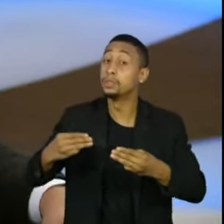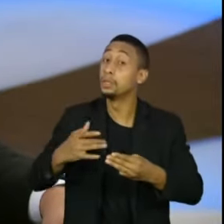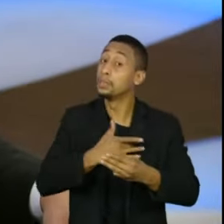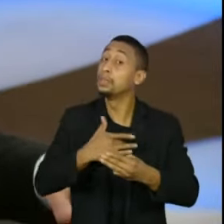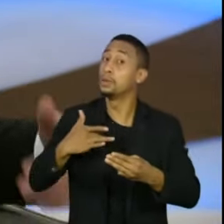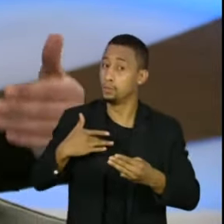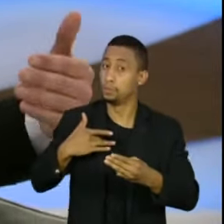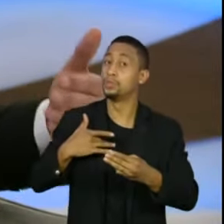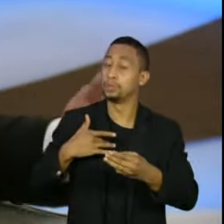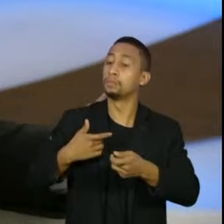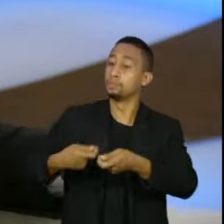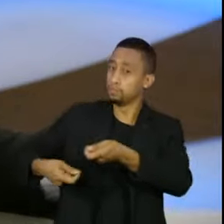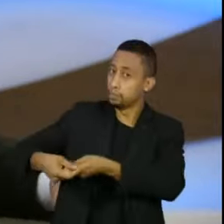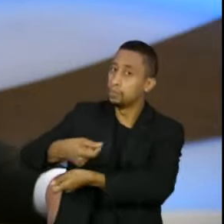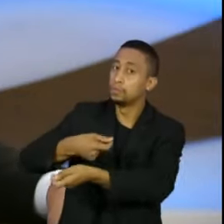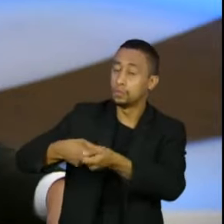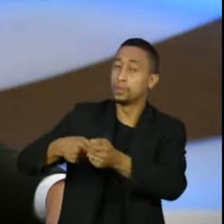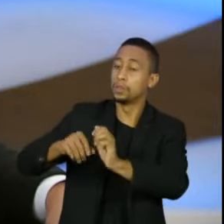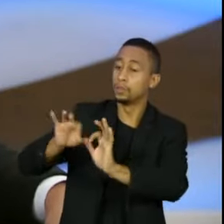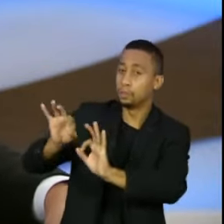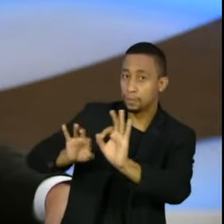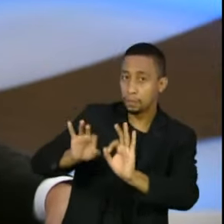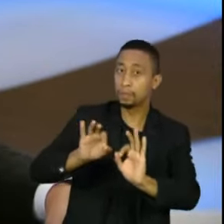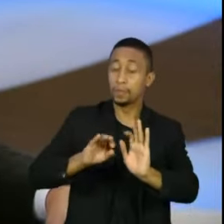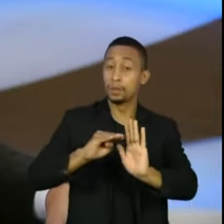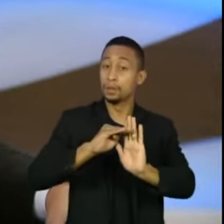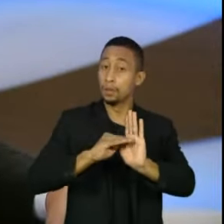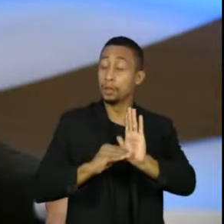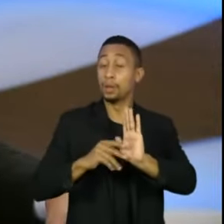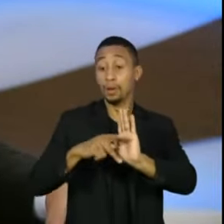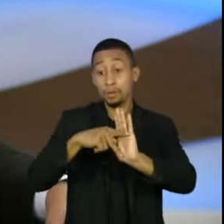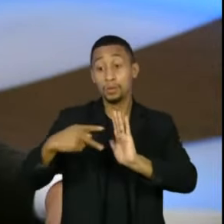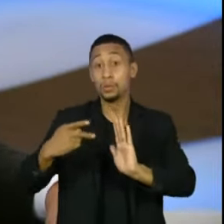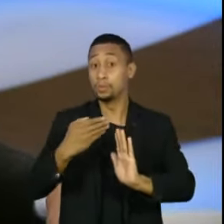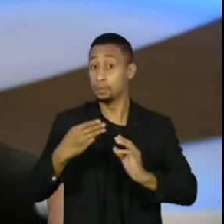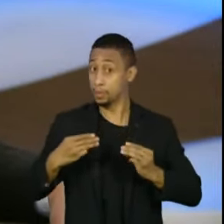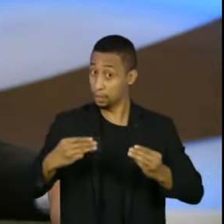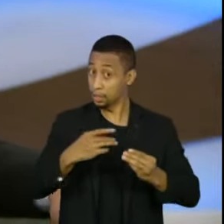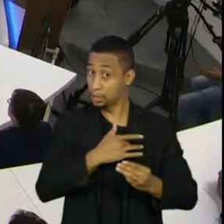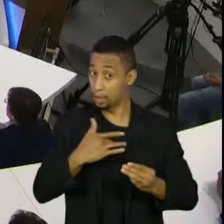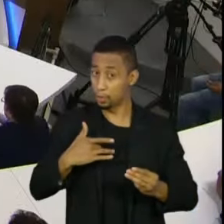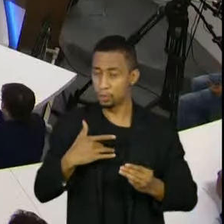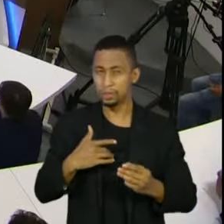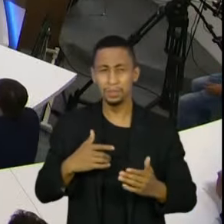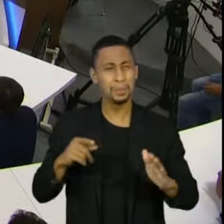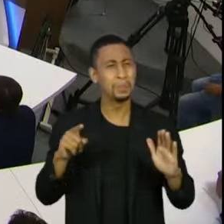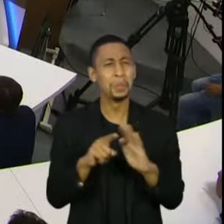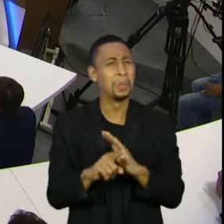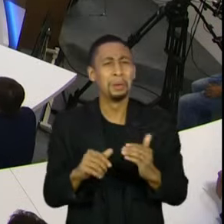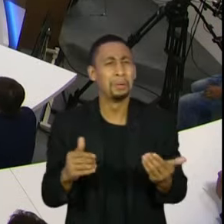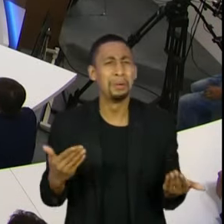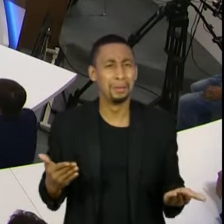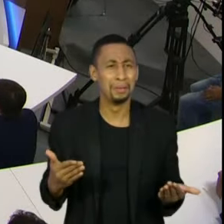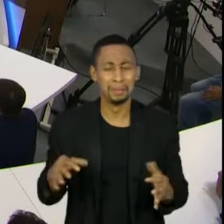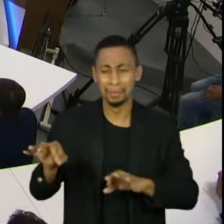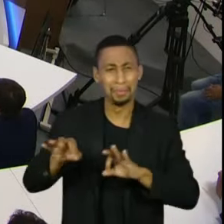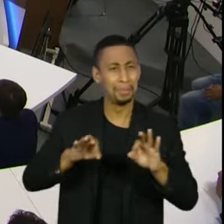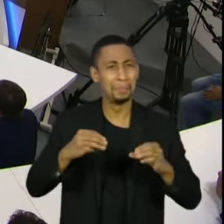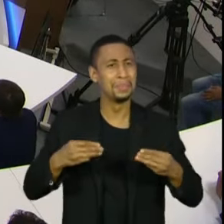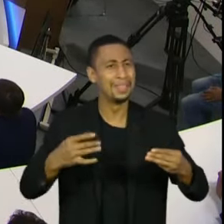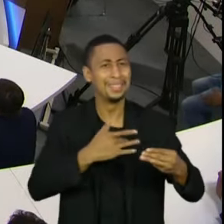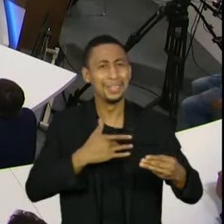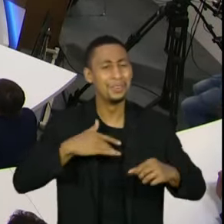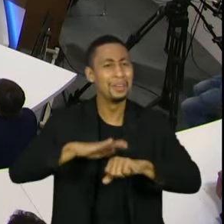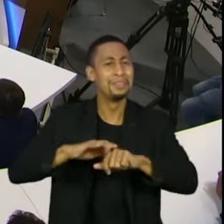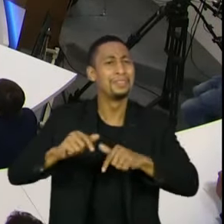Ministério da Saúde, ser colaborativo com essas políticas públicas. Mas quais são? Por exemplo, cloroquina? Quais são essas políticas públicas do Ministério da Saúde? O Brasil